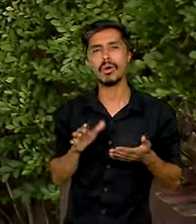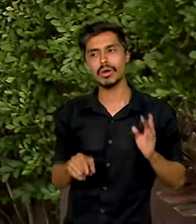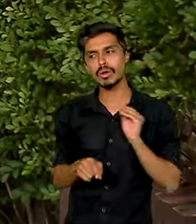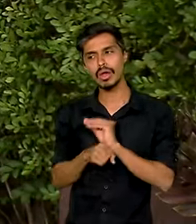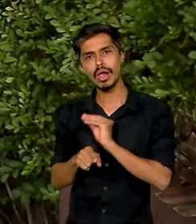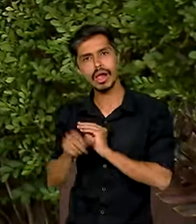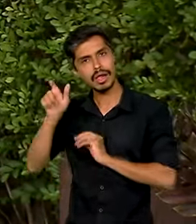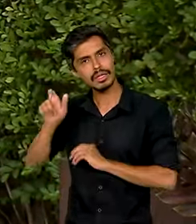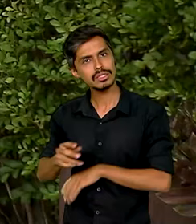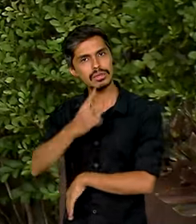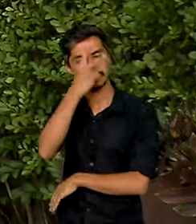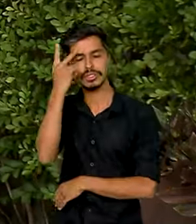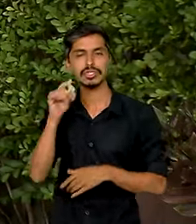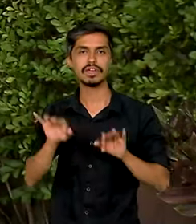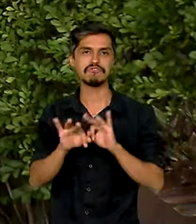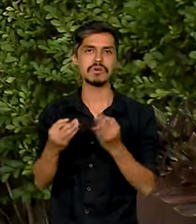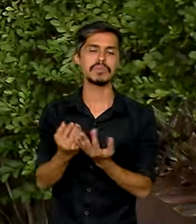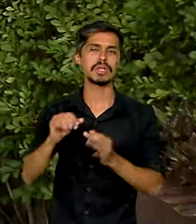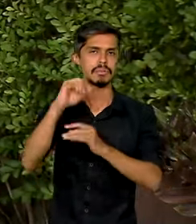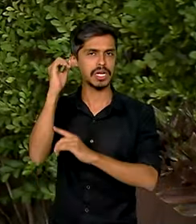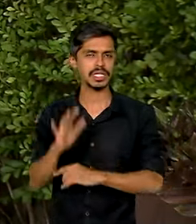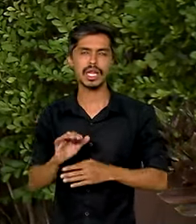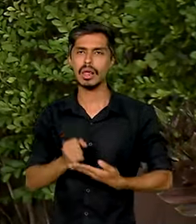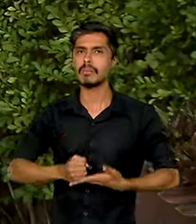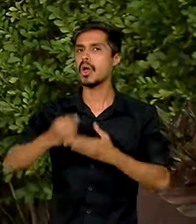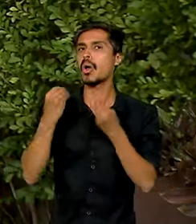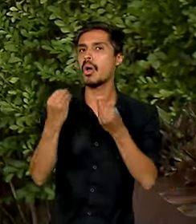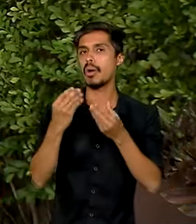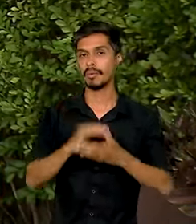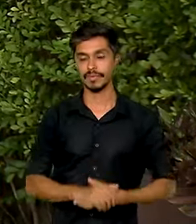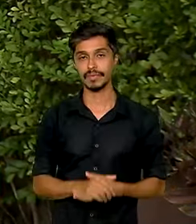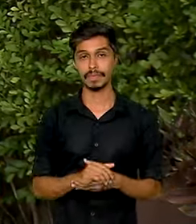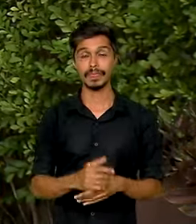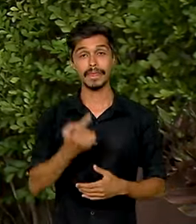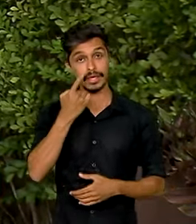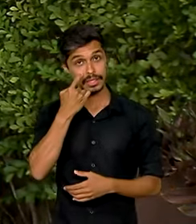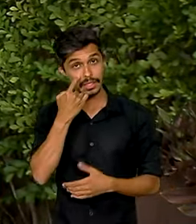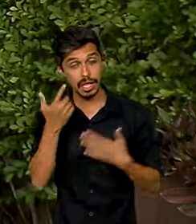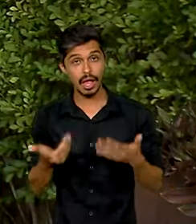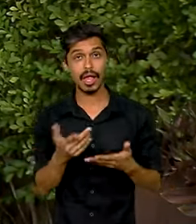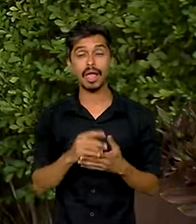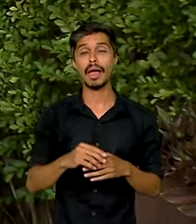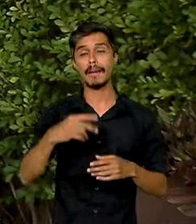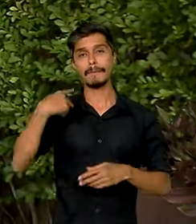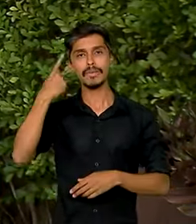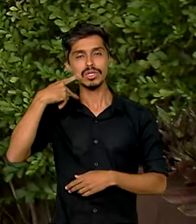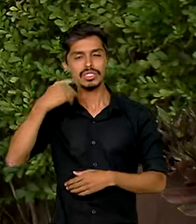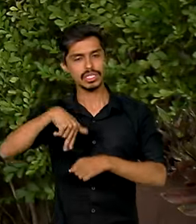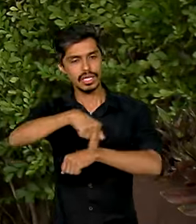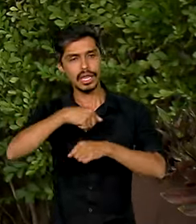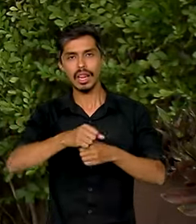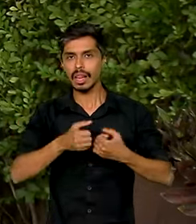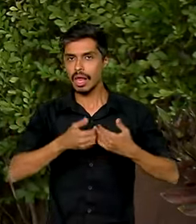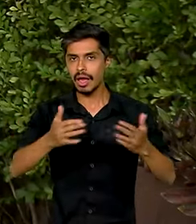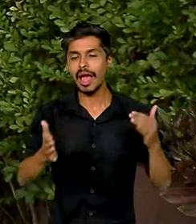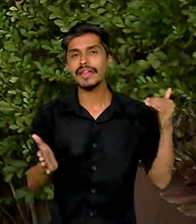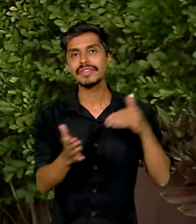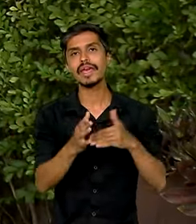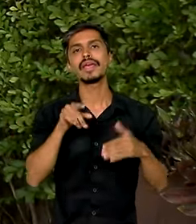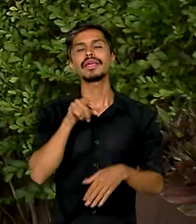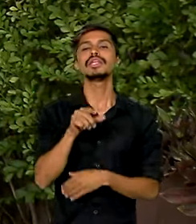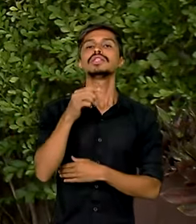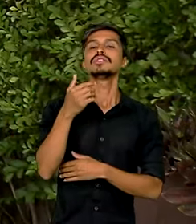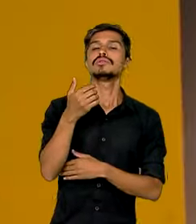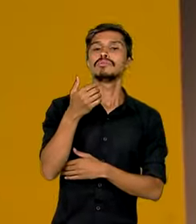e apoiar as famílias brasileiras. A previsão é de que a Política Nacional seja lançada até maio de